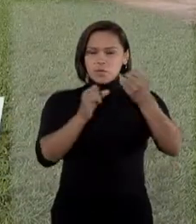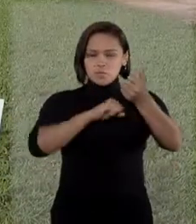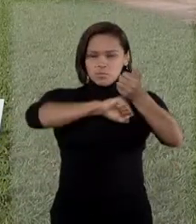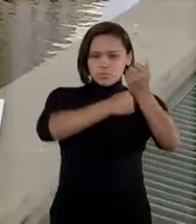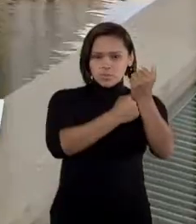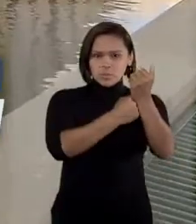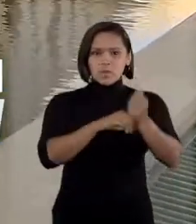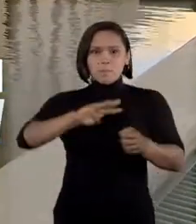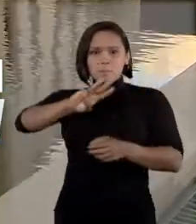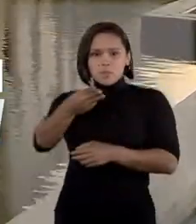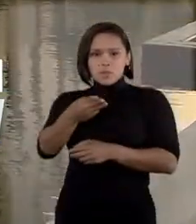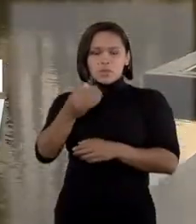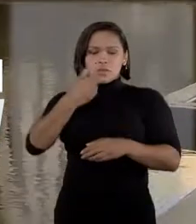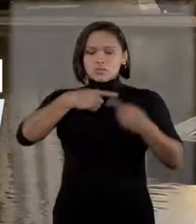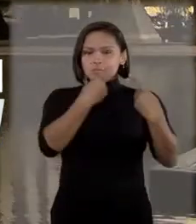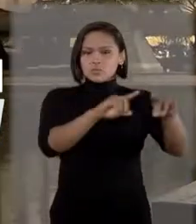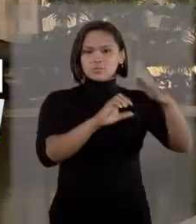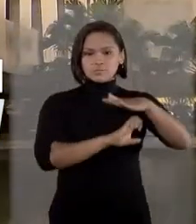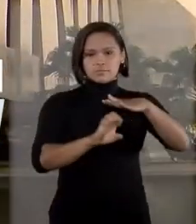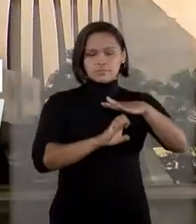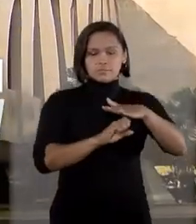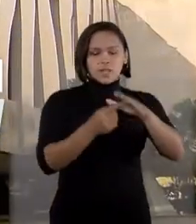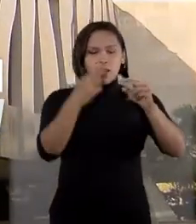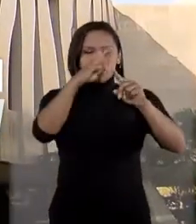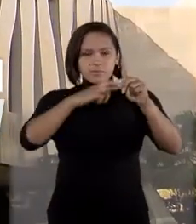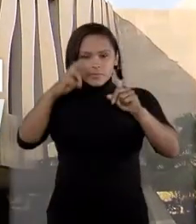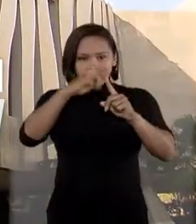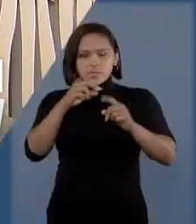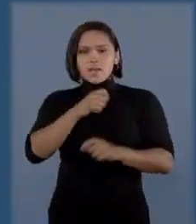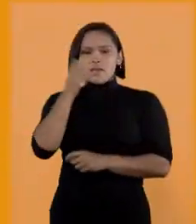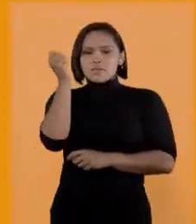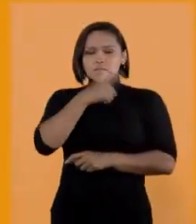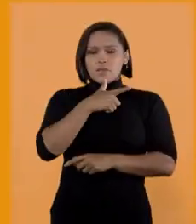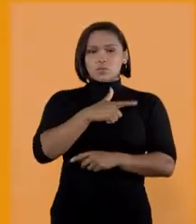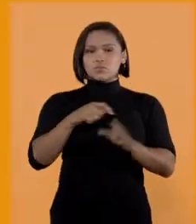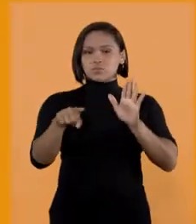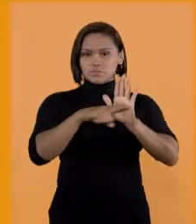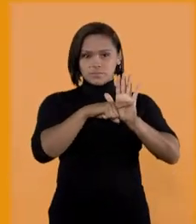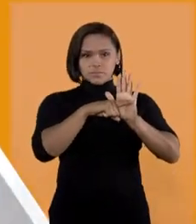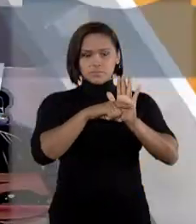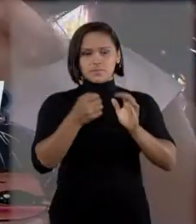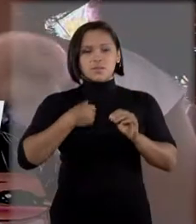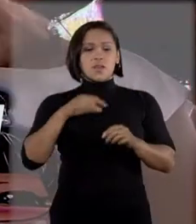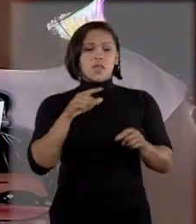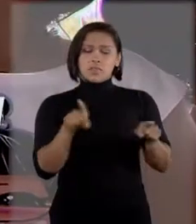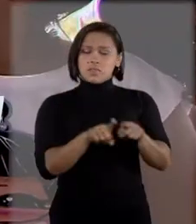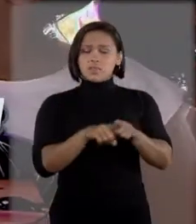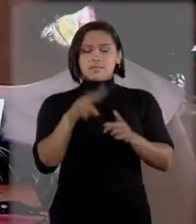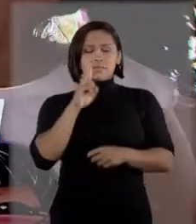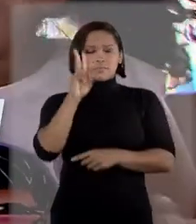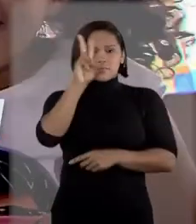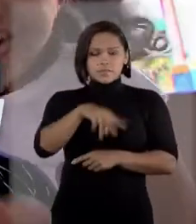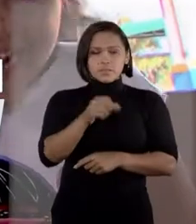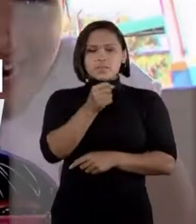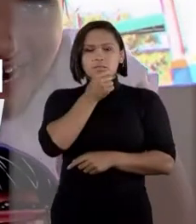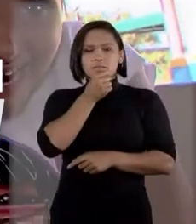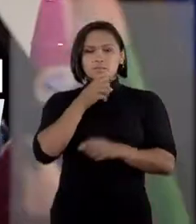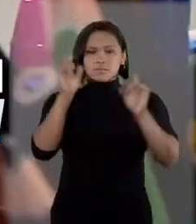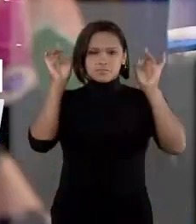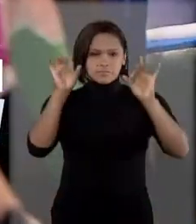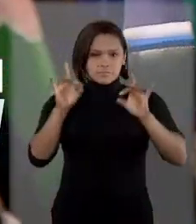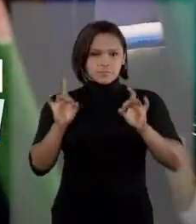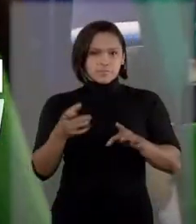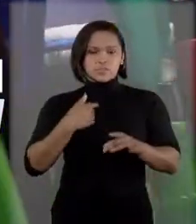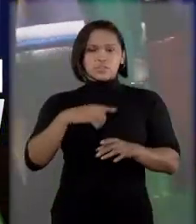milionário contra a empresa investigada na operação falso negativo. Você vai ver também uma reportagem especial